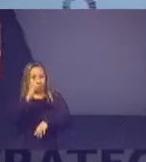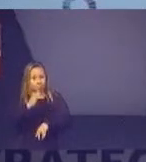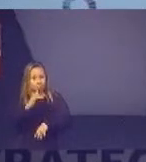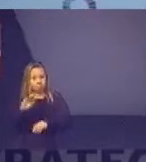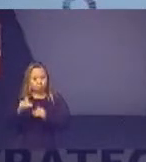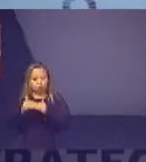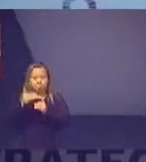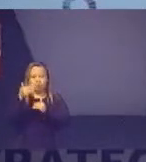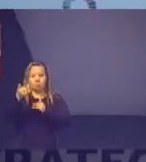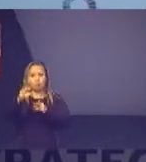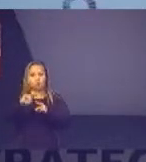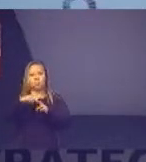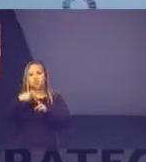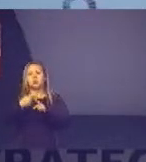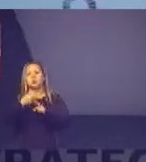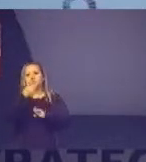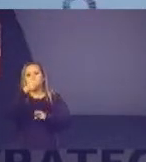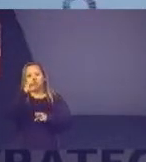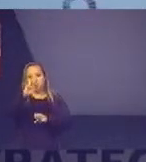2016 a 2030